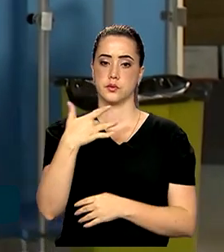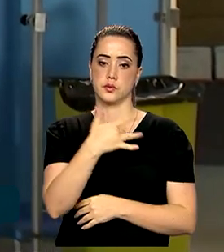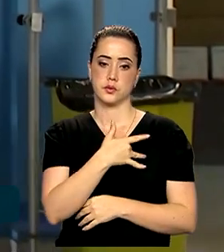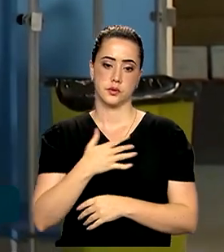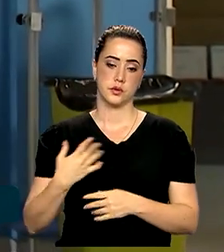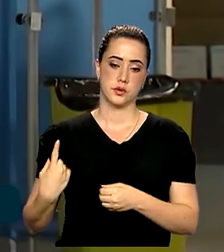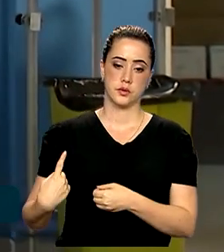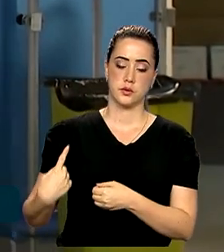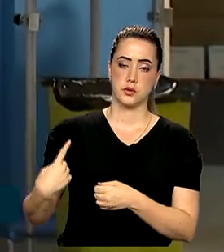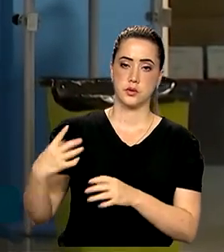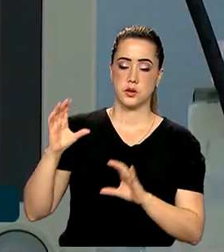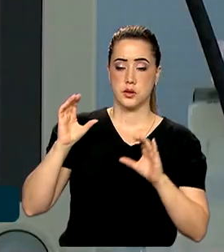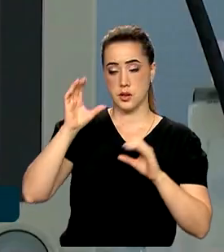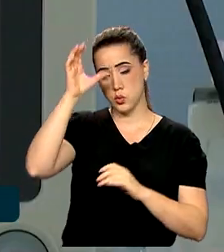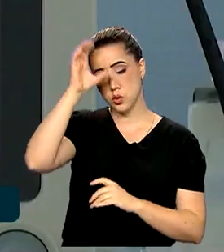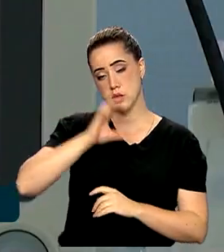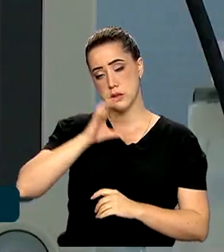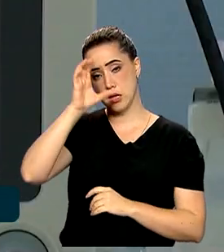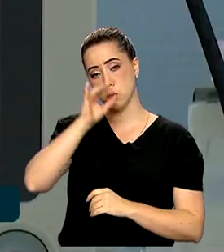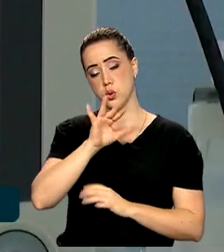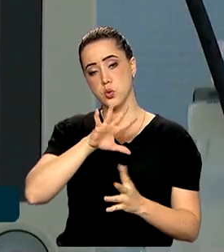cidadãos de todo o mundo e a telemedicina.